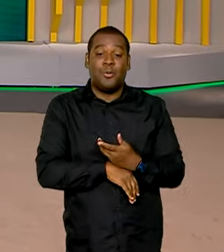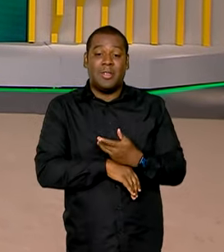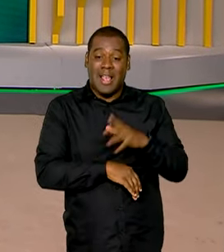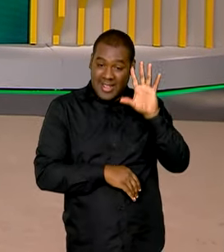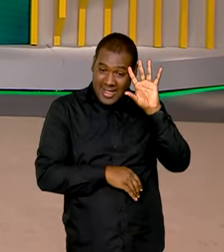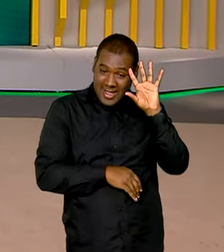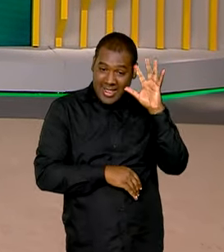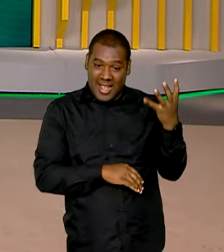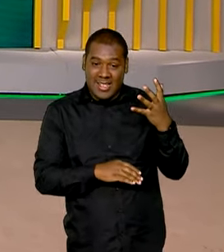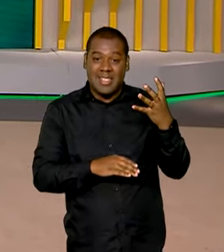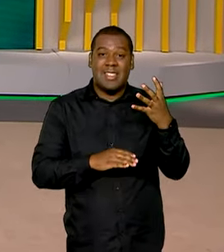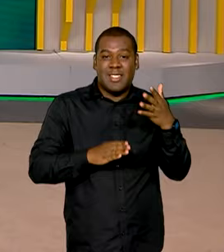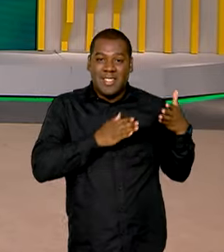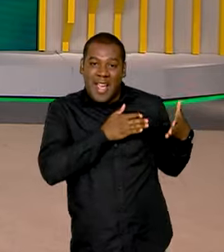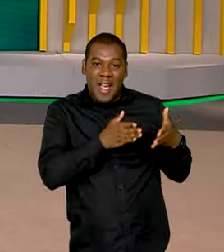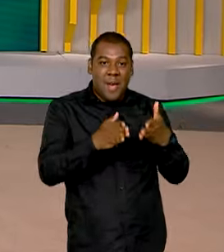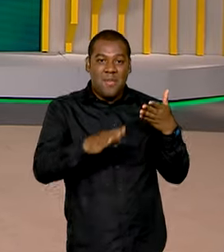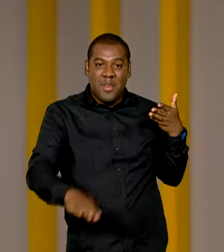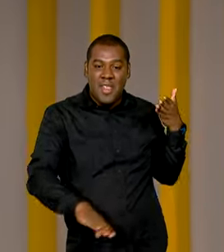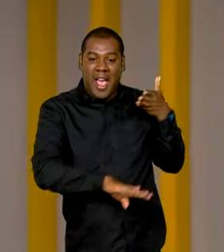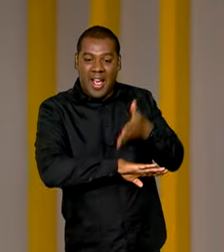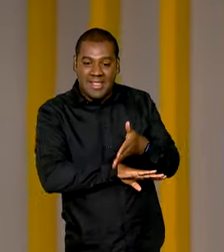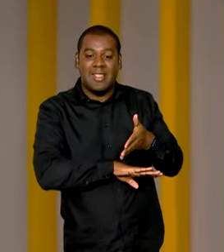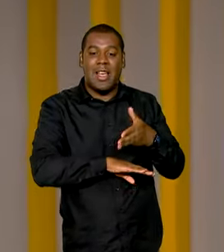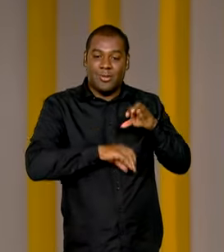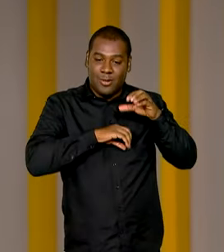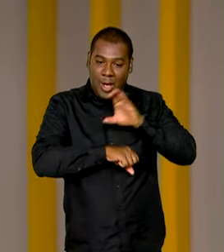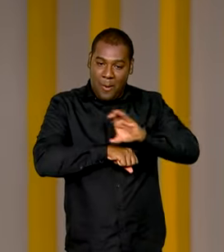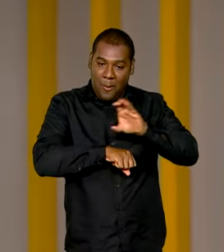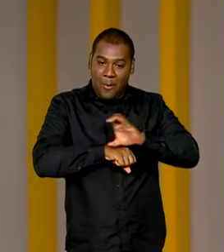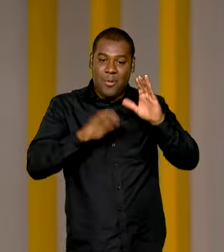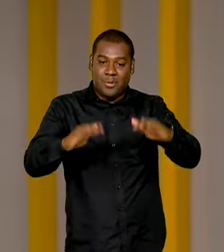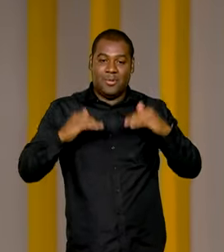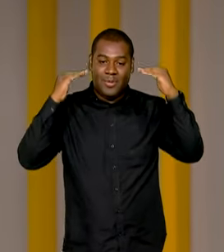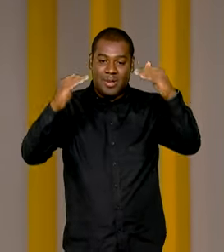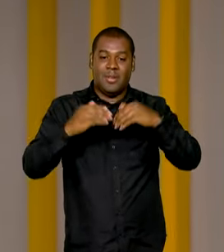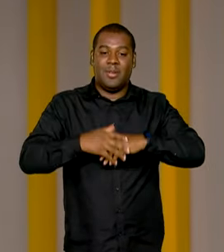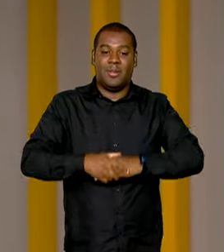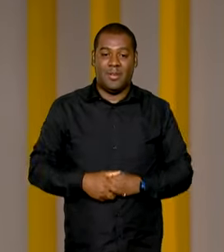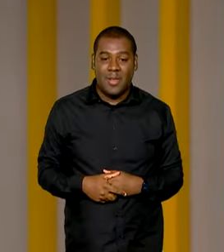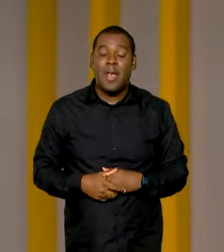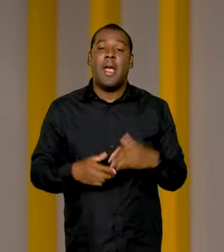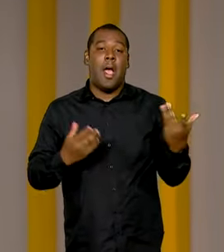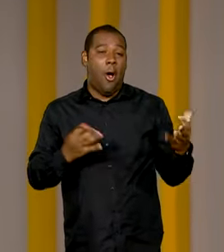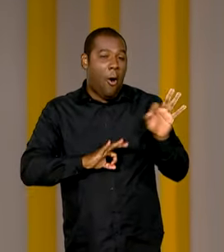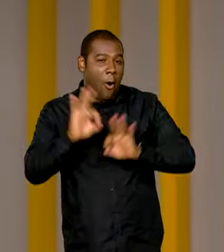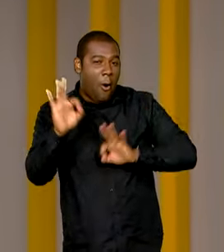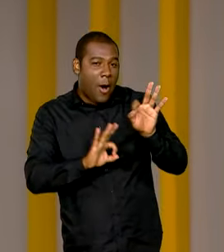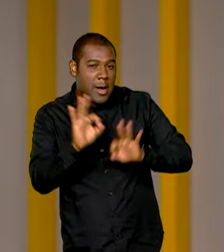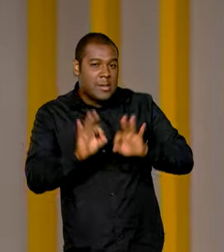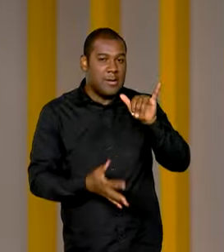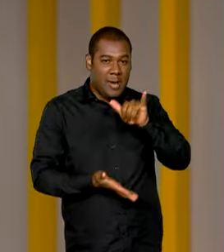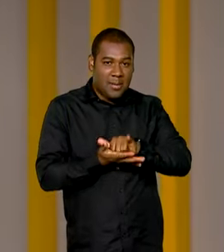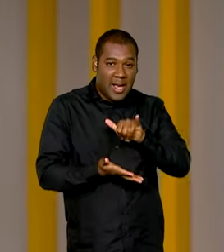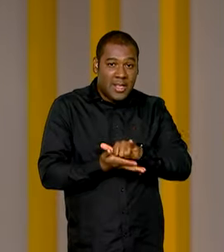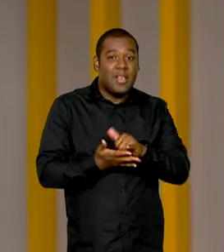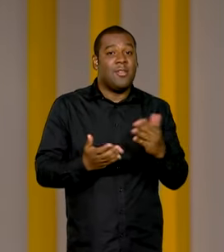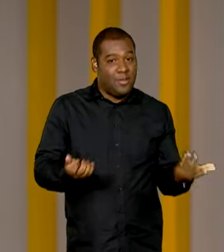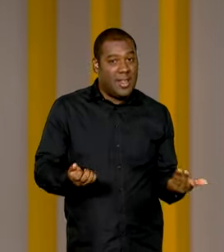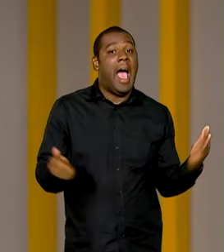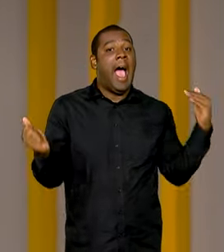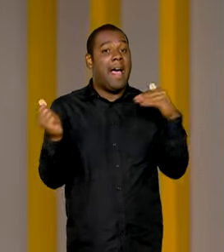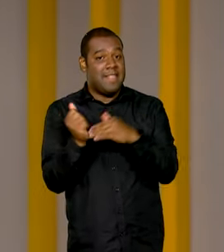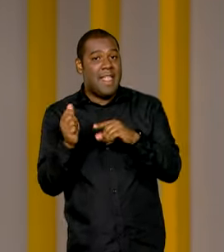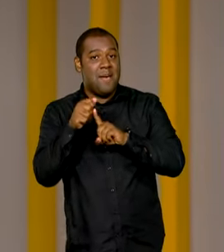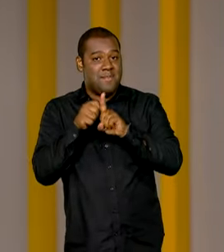para conseguir acesso ao ensino superior. A versão final da ferramenta deve estar funcionando em outubro e até lá o